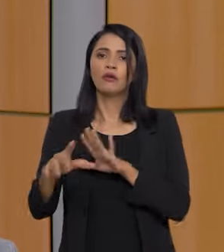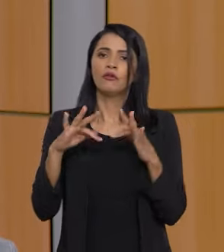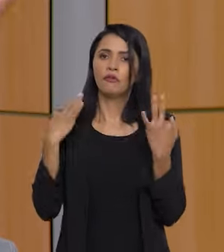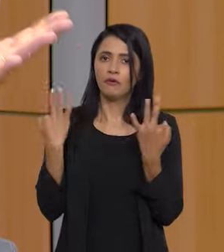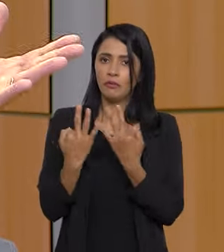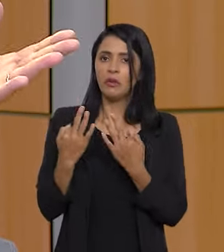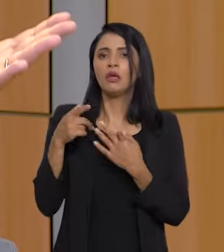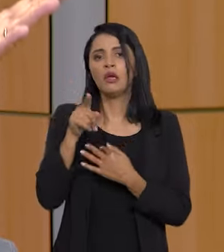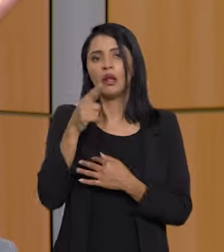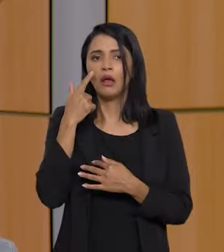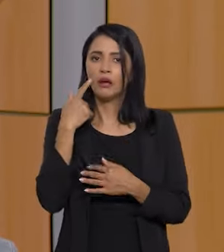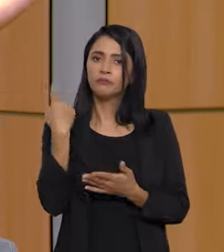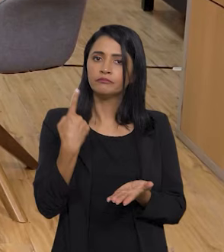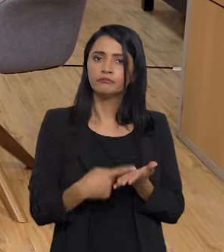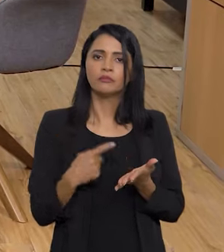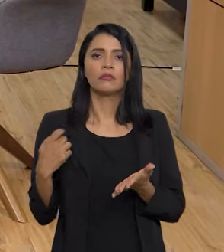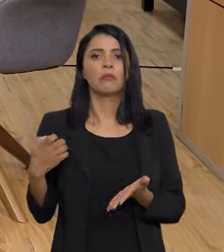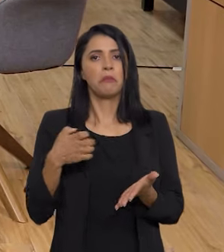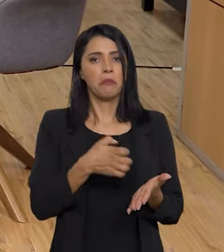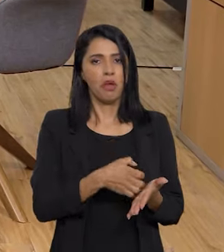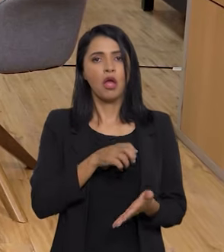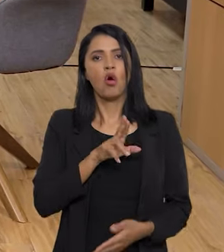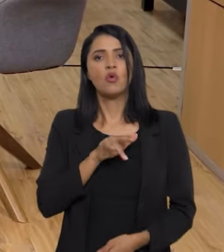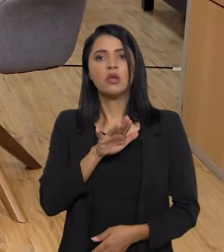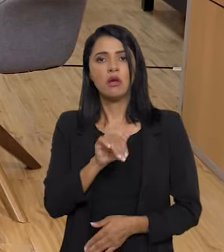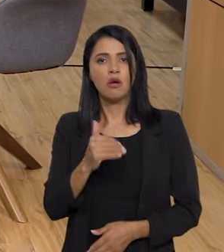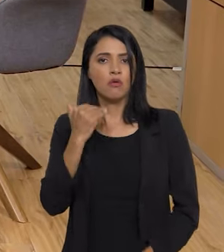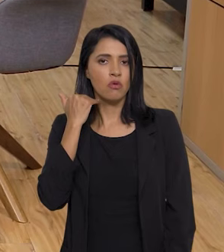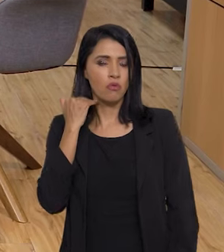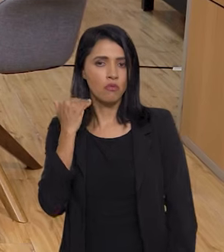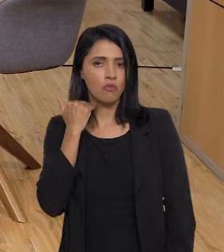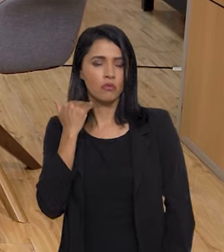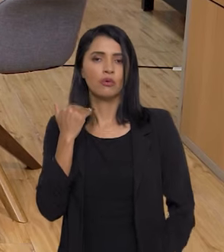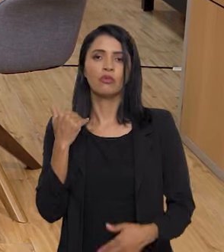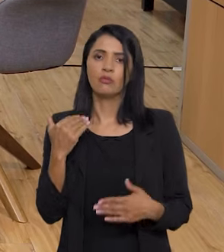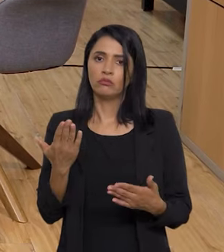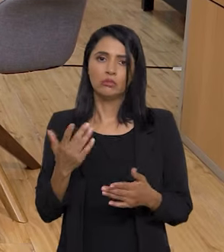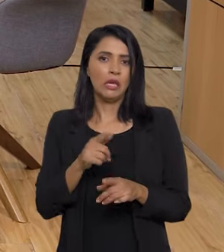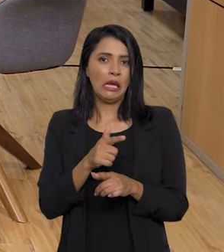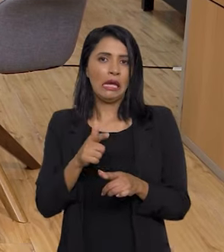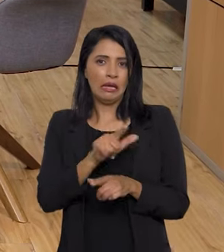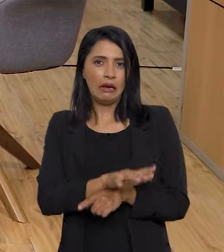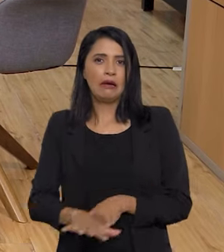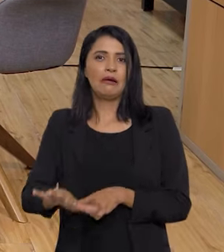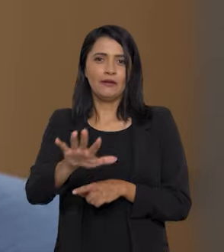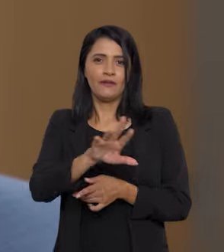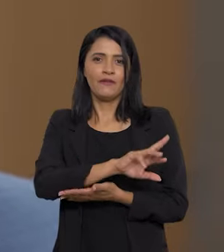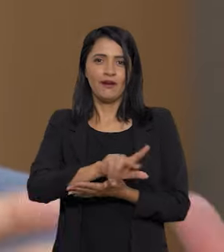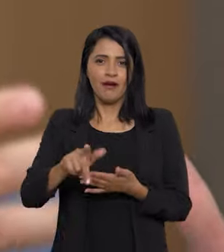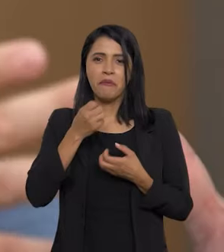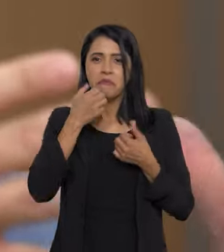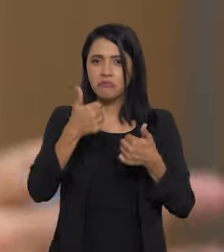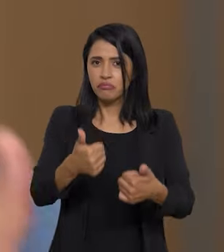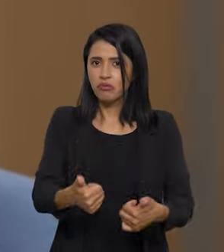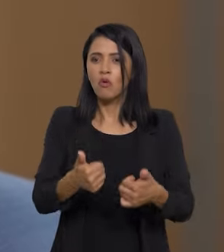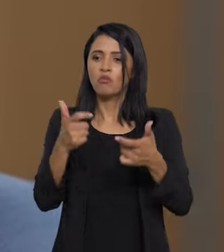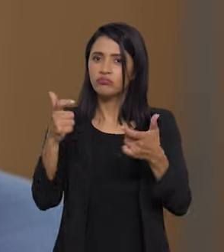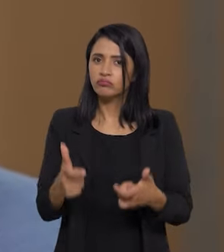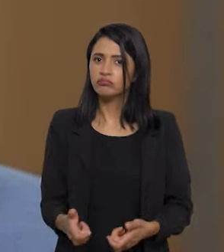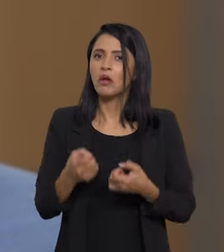encontro de contas entre a União e o banco. E nisso nós vamos ter muitas áreas boas e bem